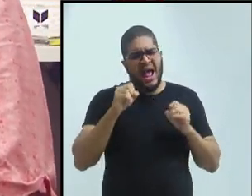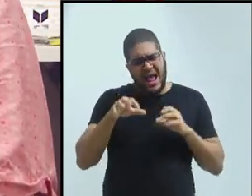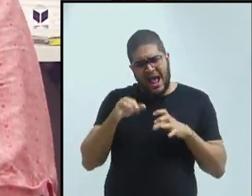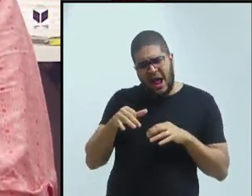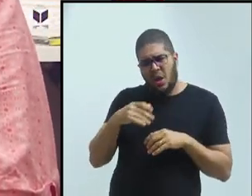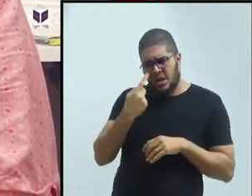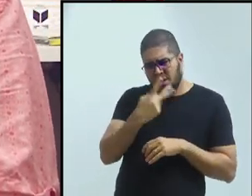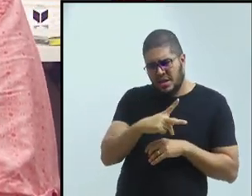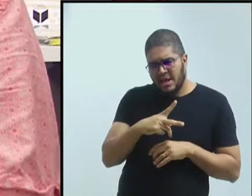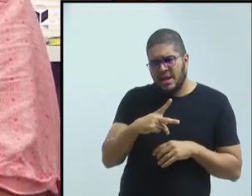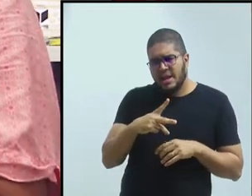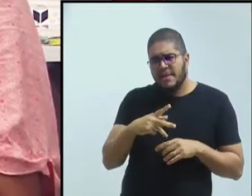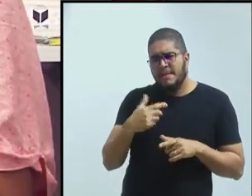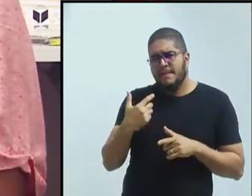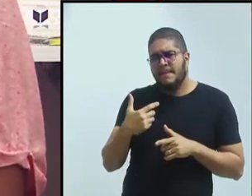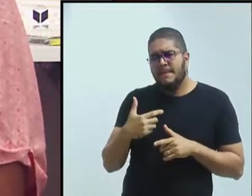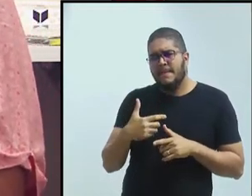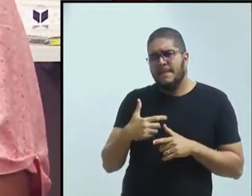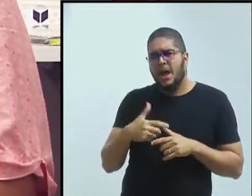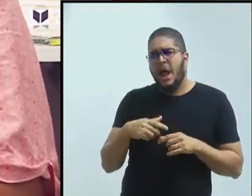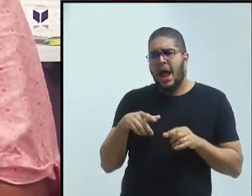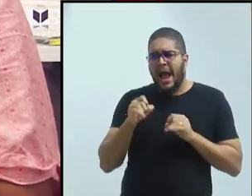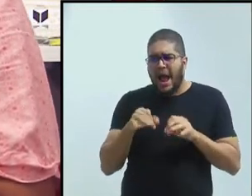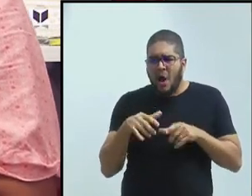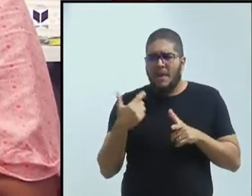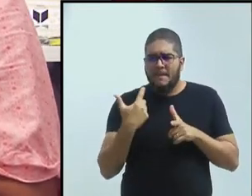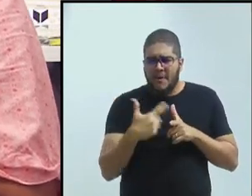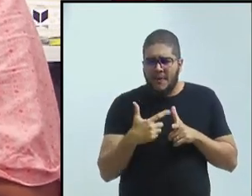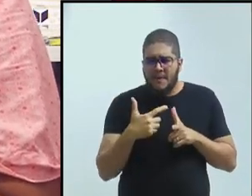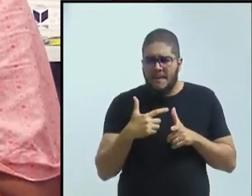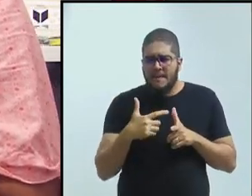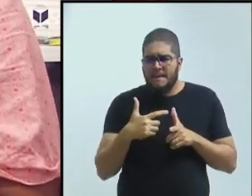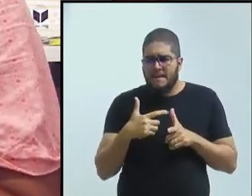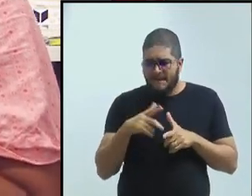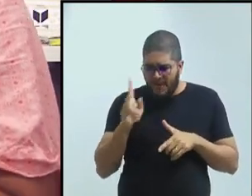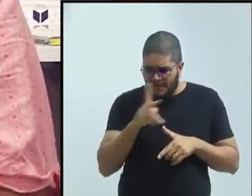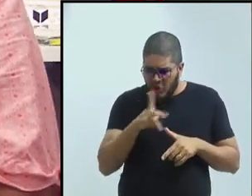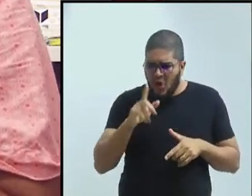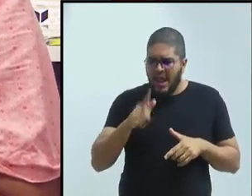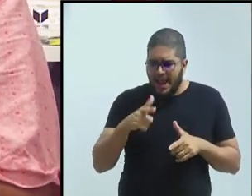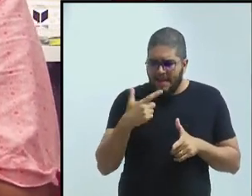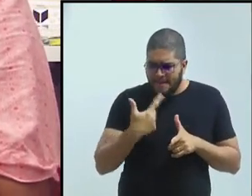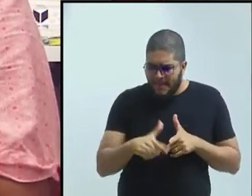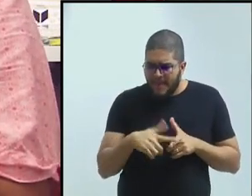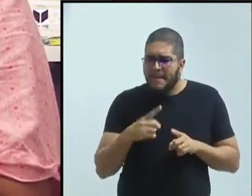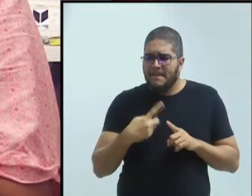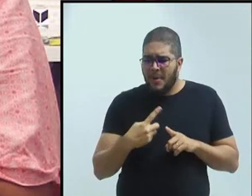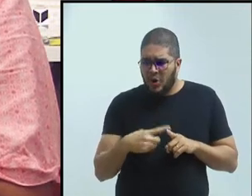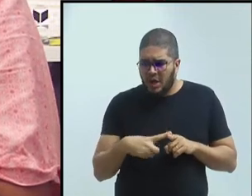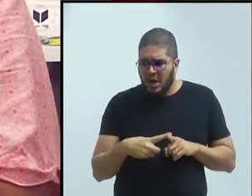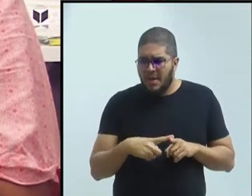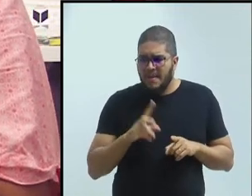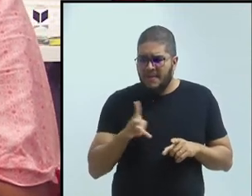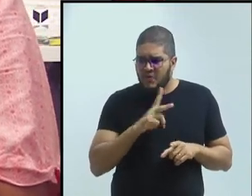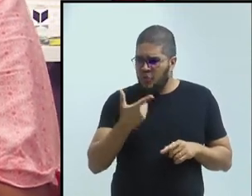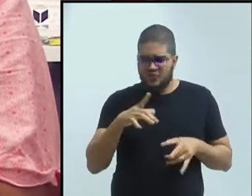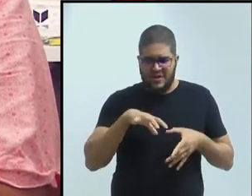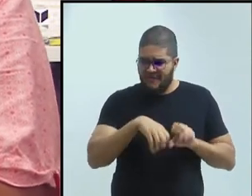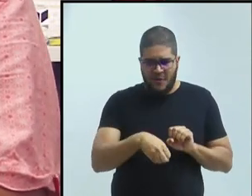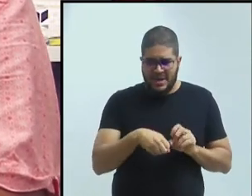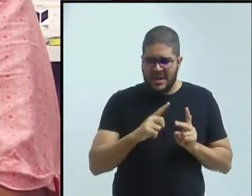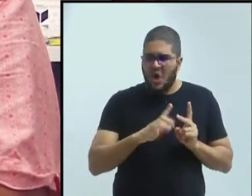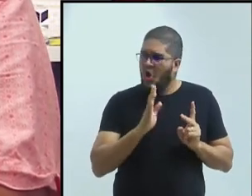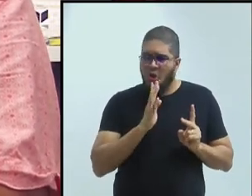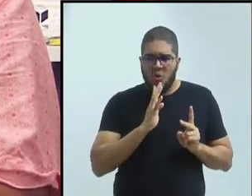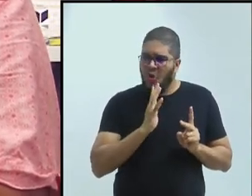professor não tem formação na área e não tem conhecimento da língua. Eu fui tentando tirar ela desse lugar, uma hora eu perguntei para ela, e qual é